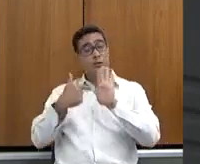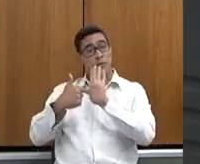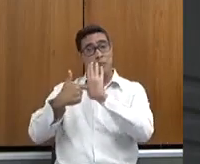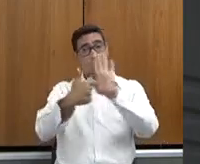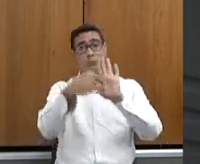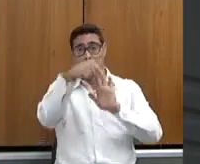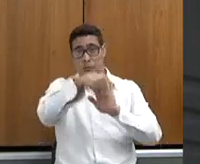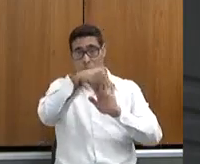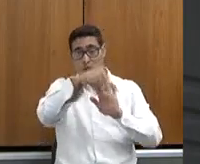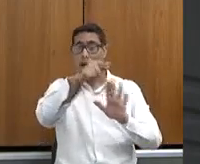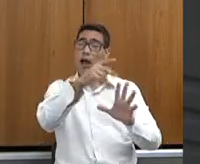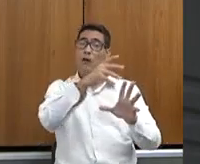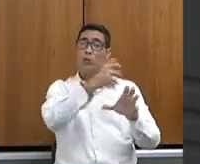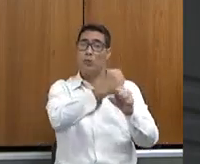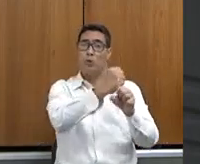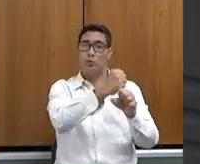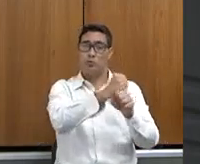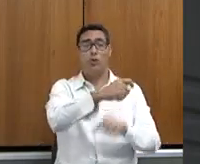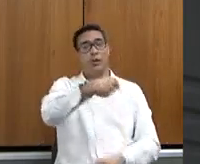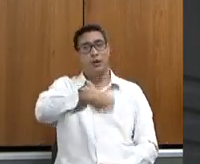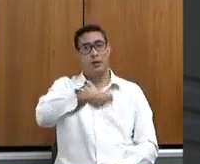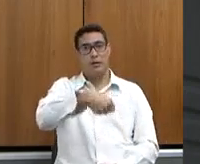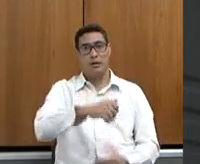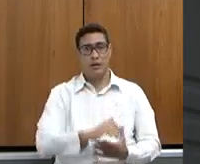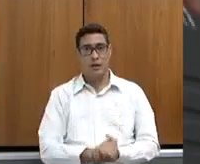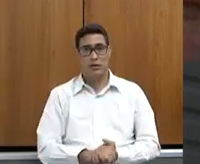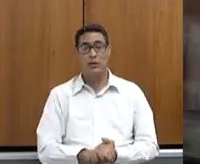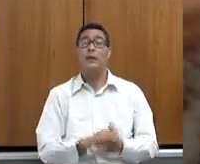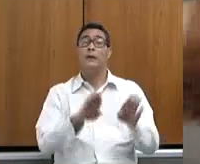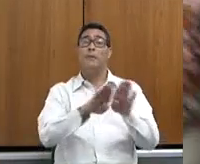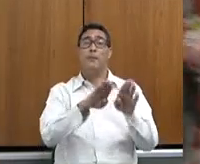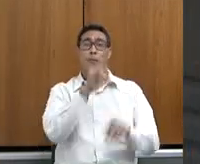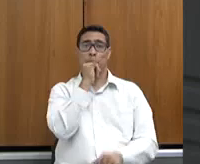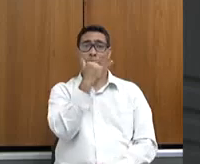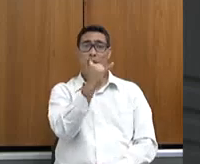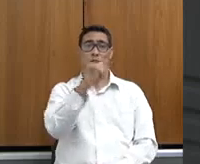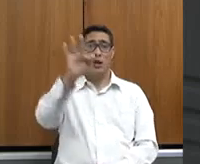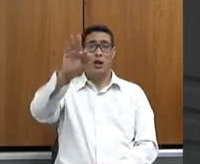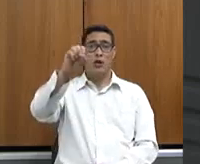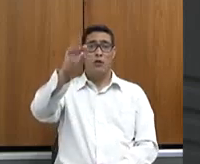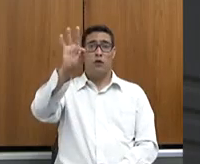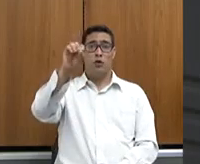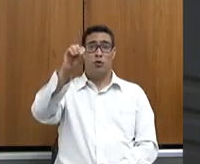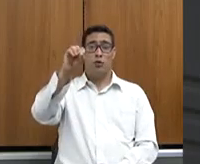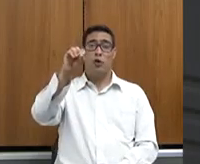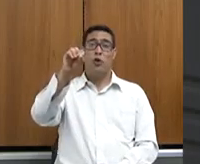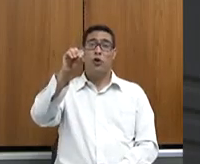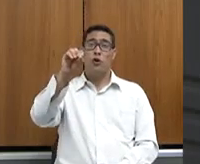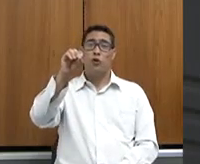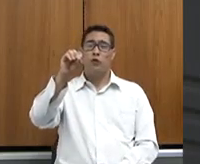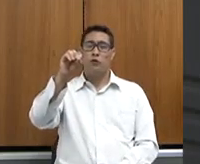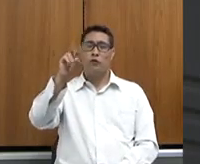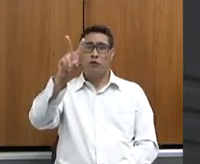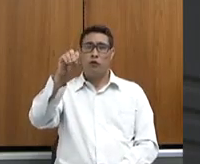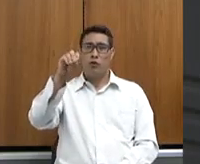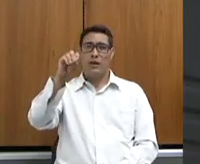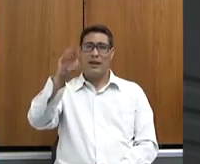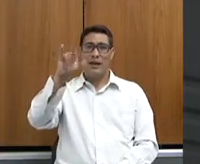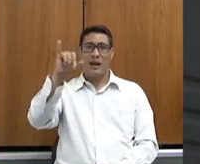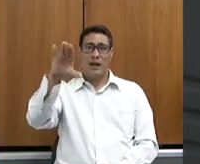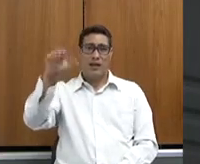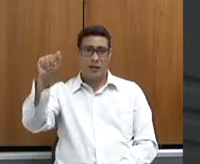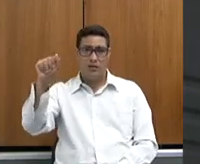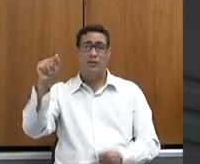essa necessidade. A questão da energia fotovoltaica, eu sou totalmente favorável, nós somos um dos maiores parques de energia